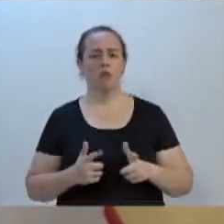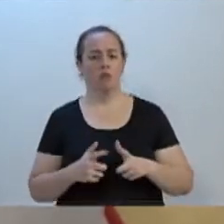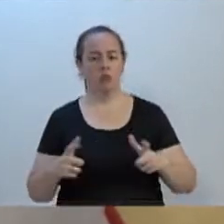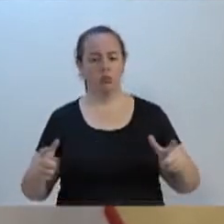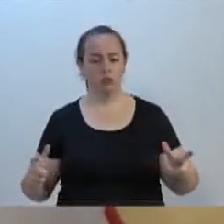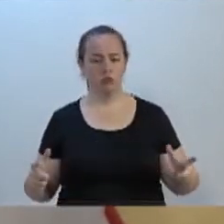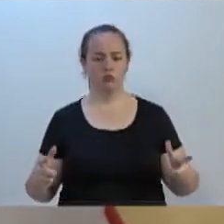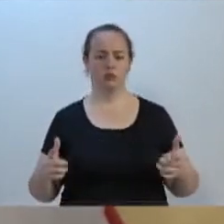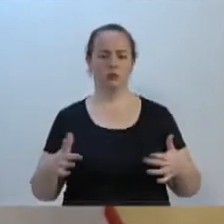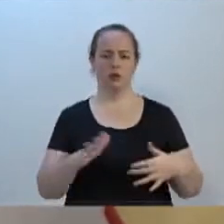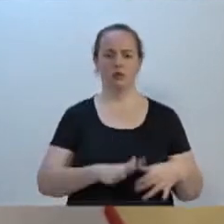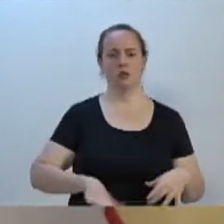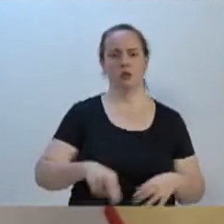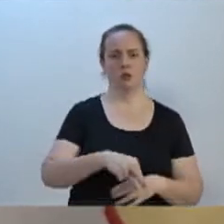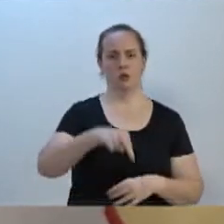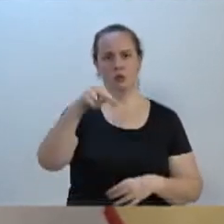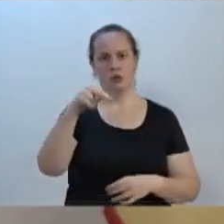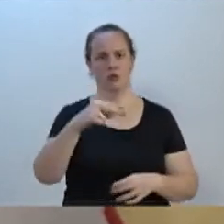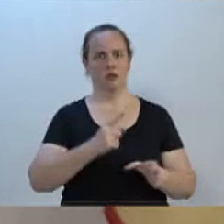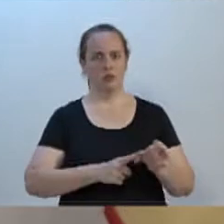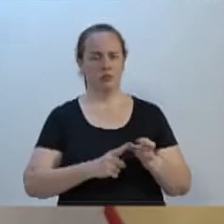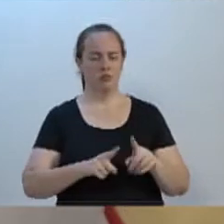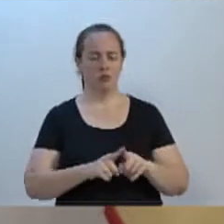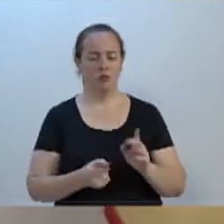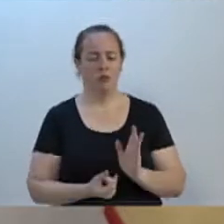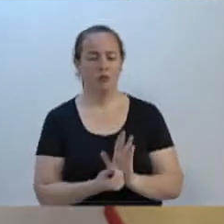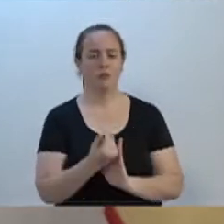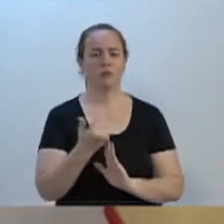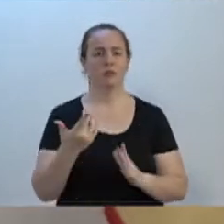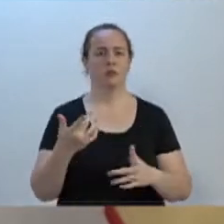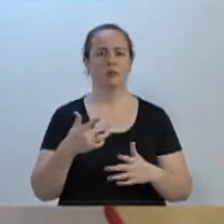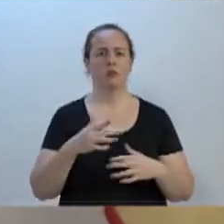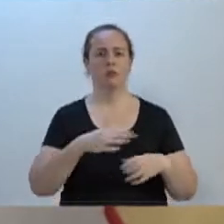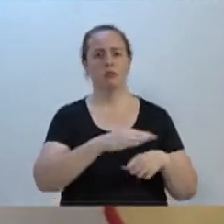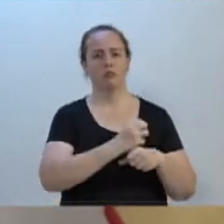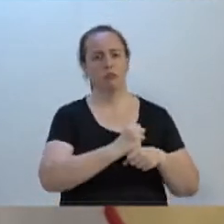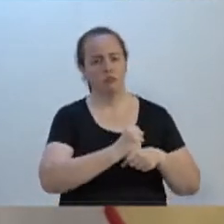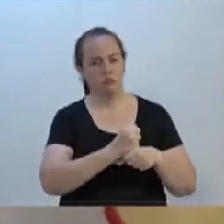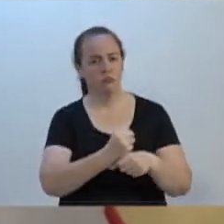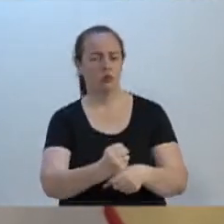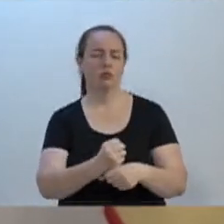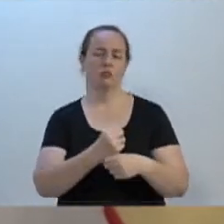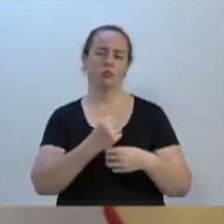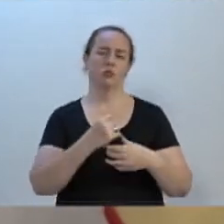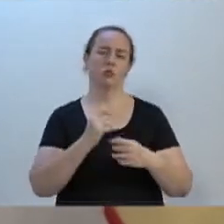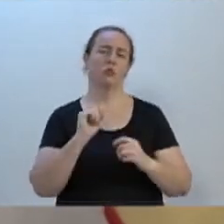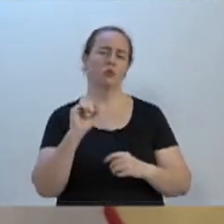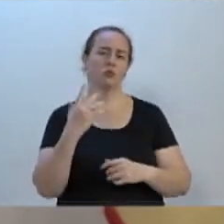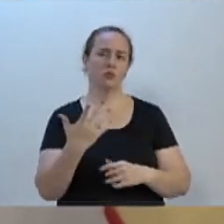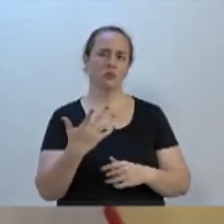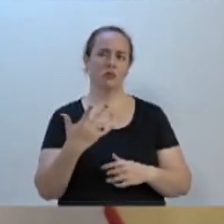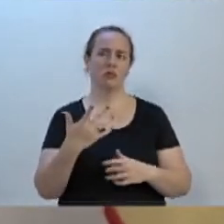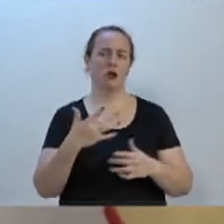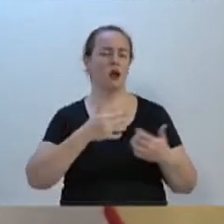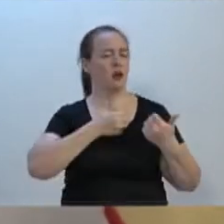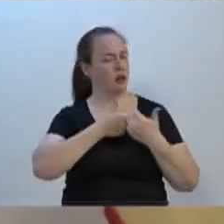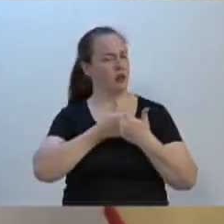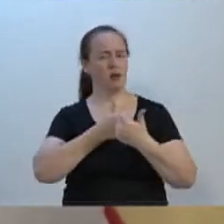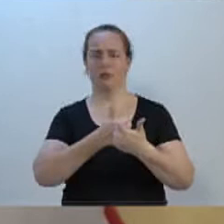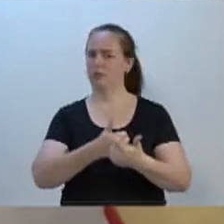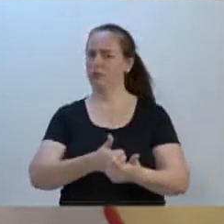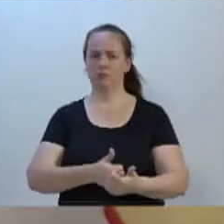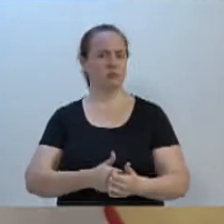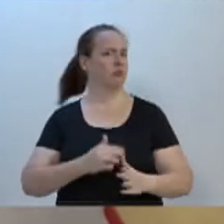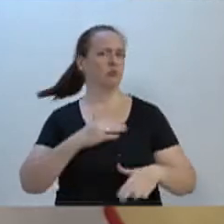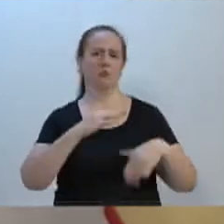muito grande na região norte da cidade e o investimento ao longo dos últimos anos não acompanhou esse